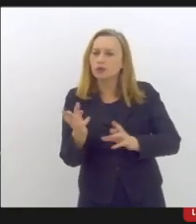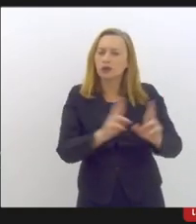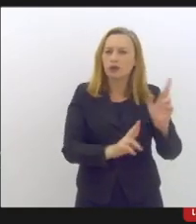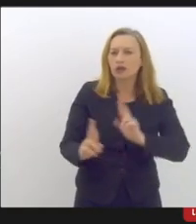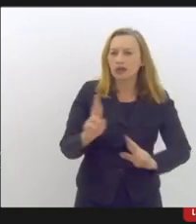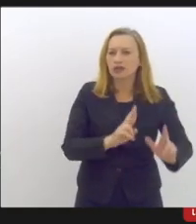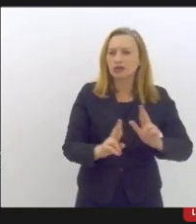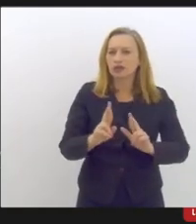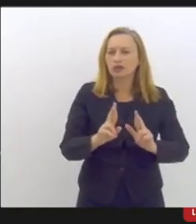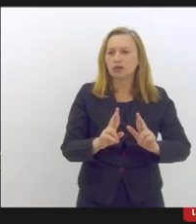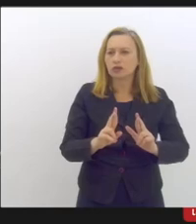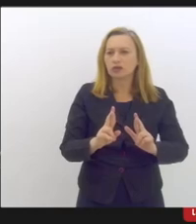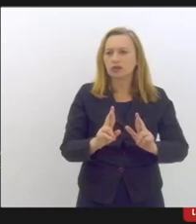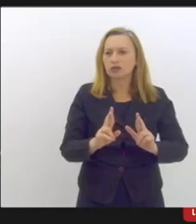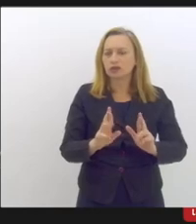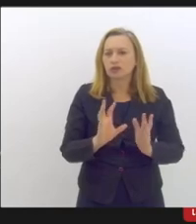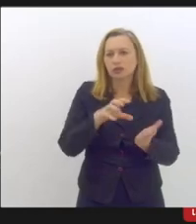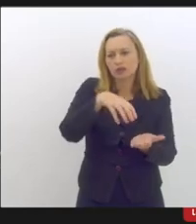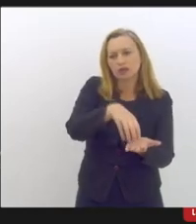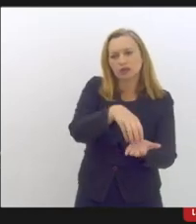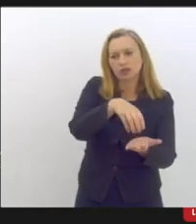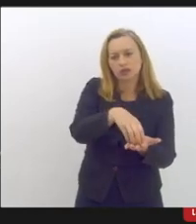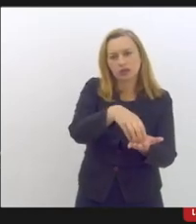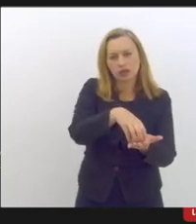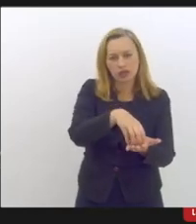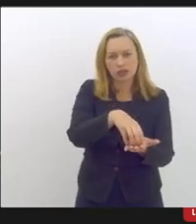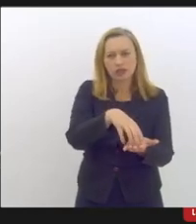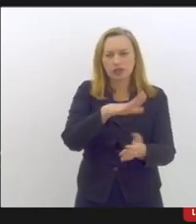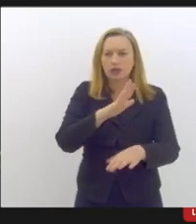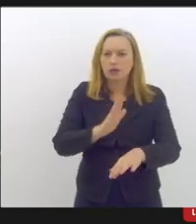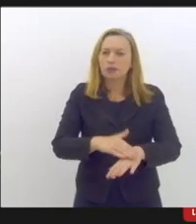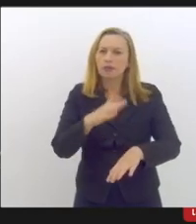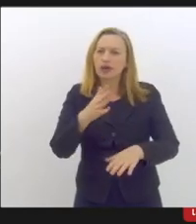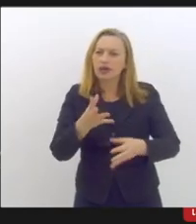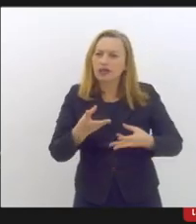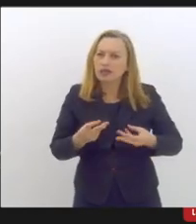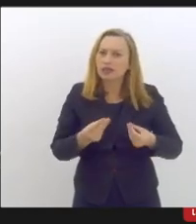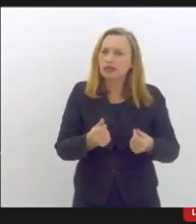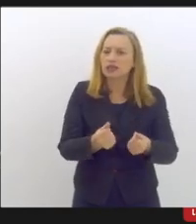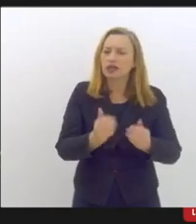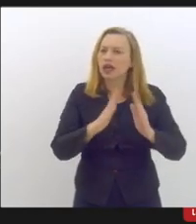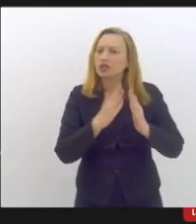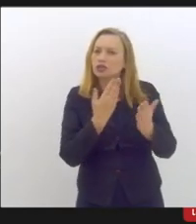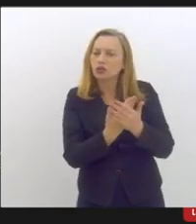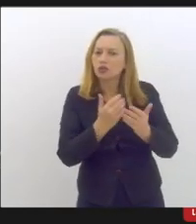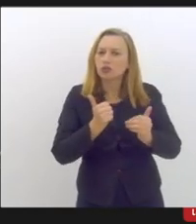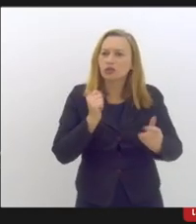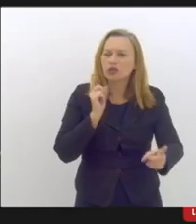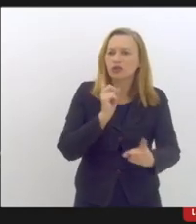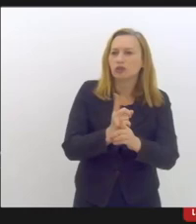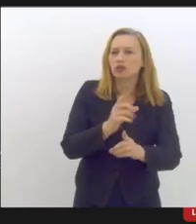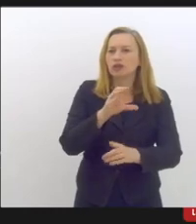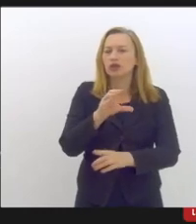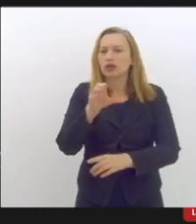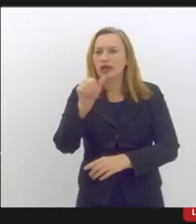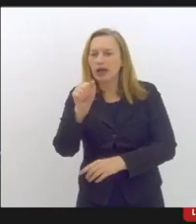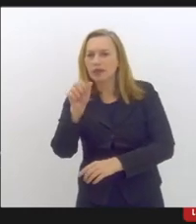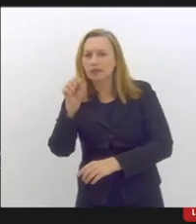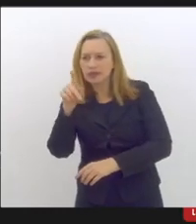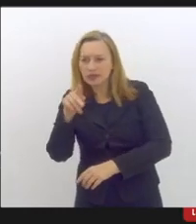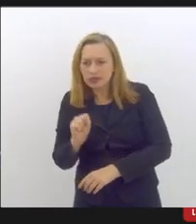rede que seja mais profícua né que as escolas possam encontrar nos CAPS e nos CAPSIS